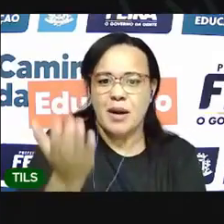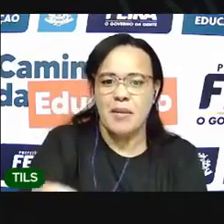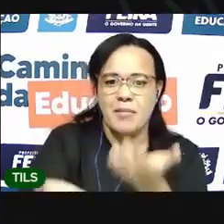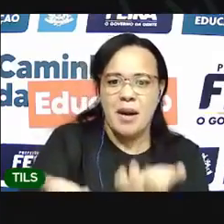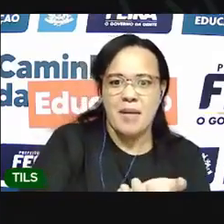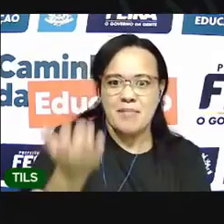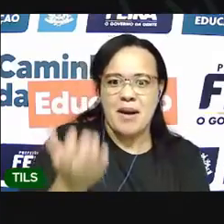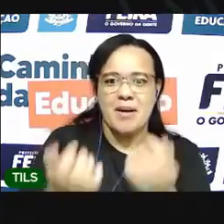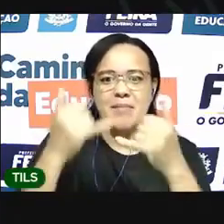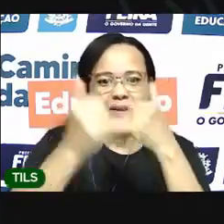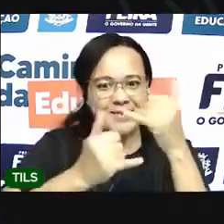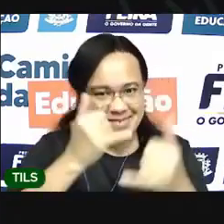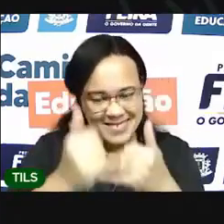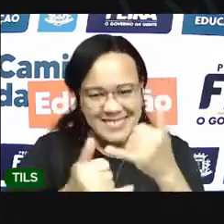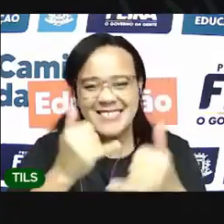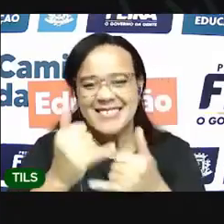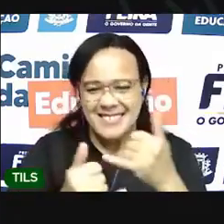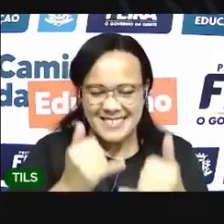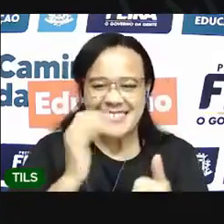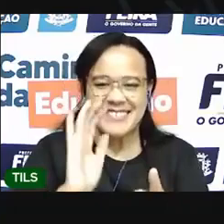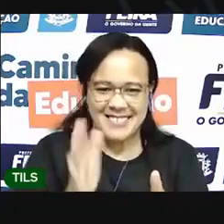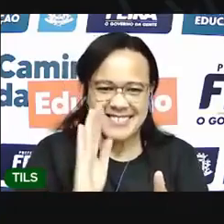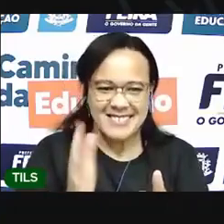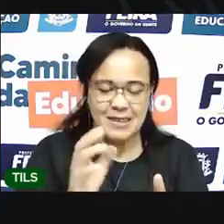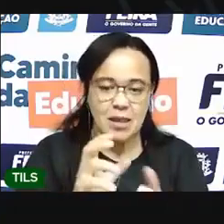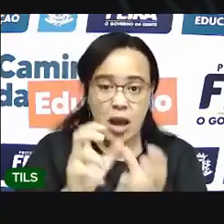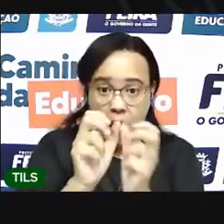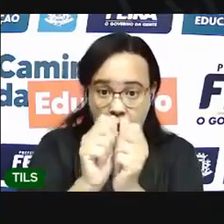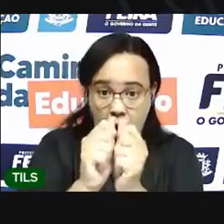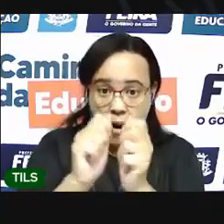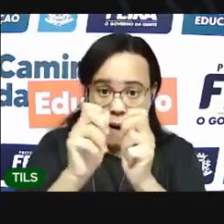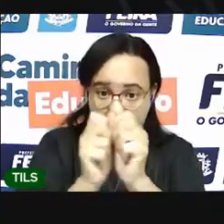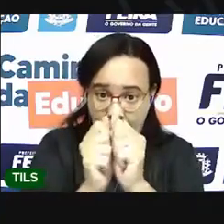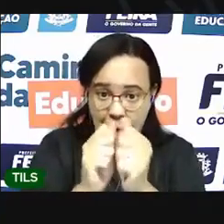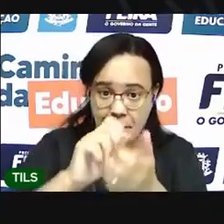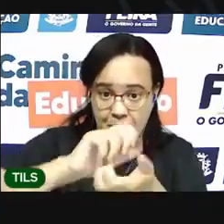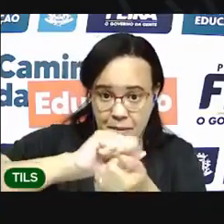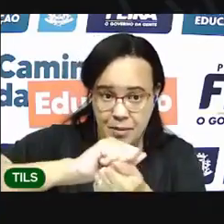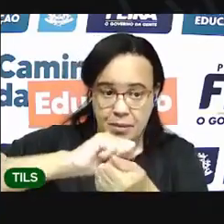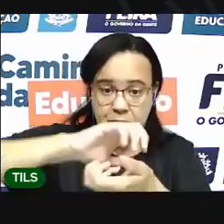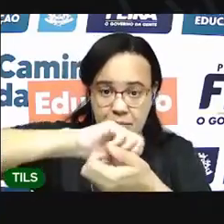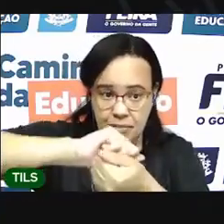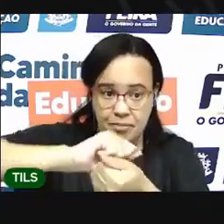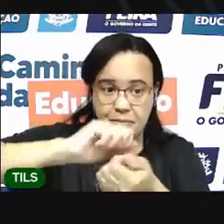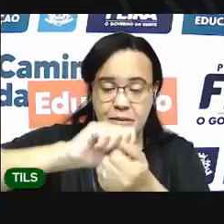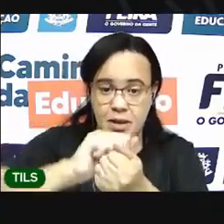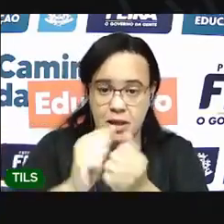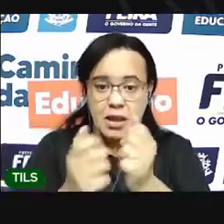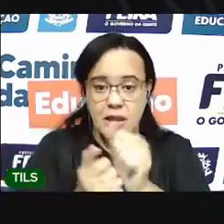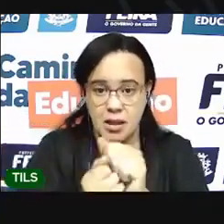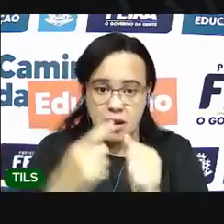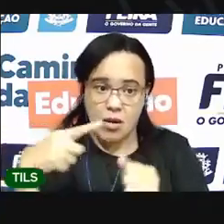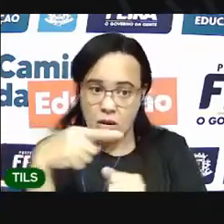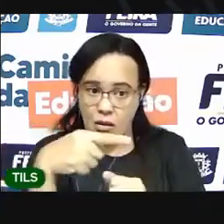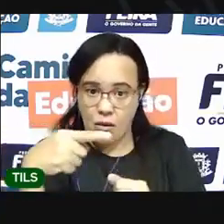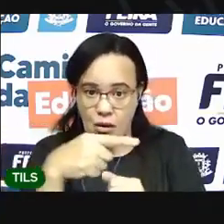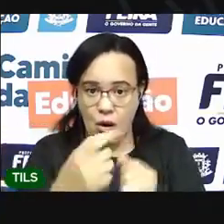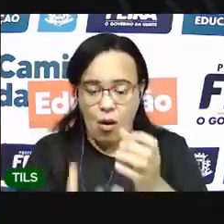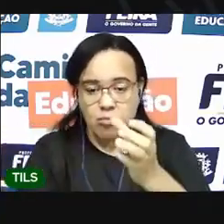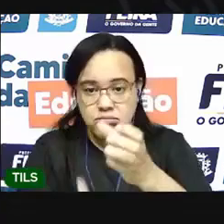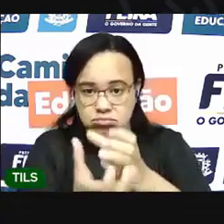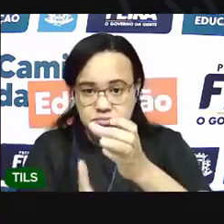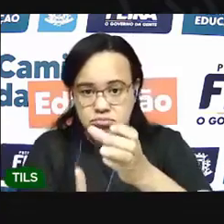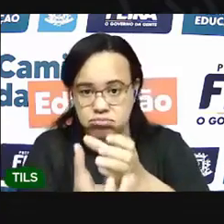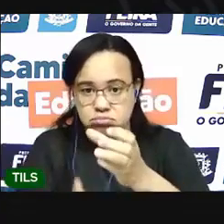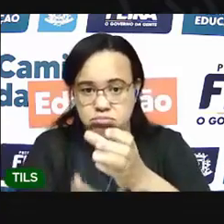bom? Já botei, amassei, amassei, você pode vir com a mão e fazer assim, ó, para achatar o fundo, porque vai